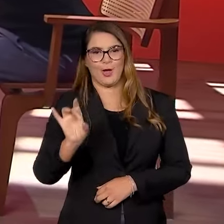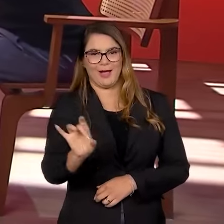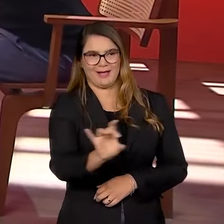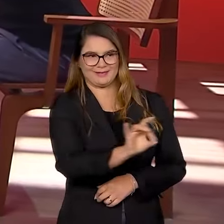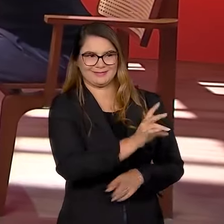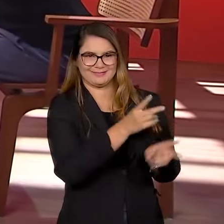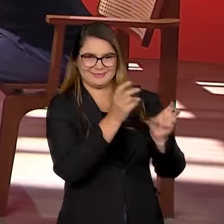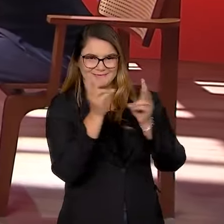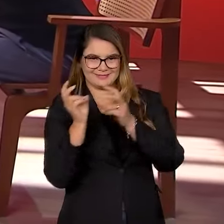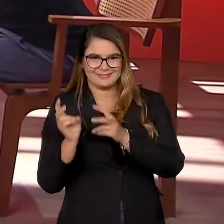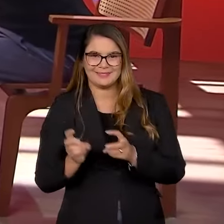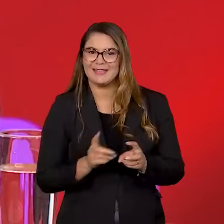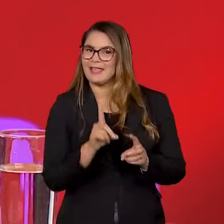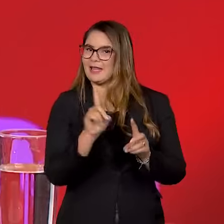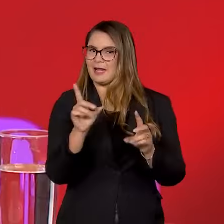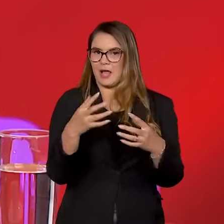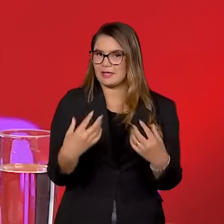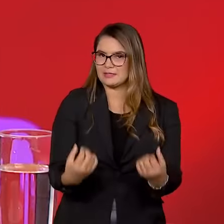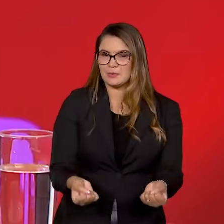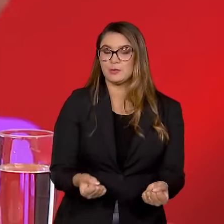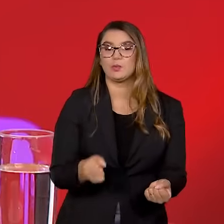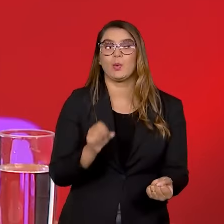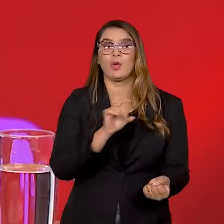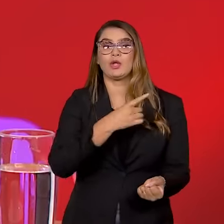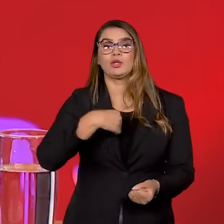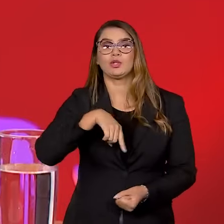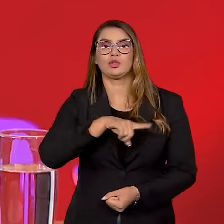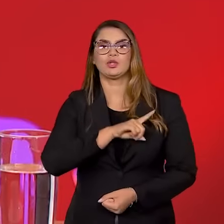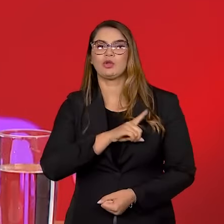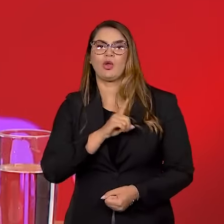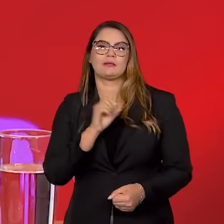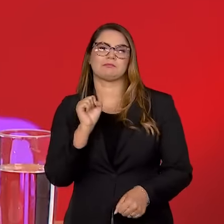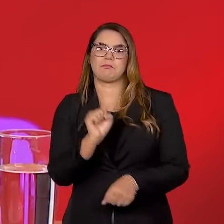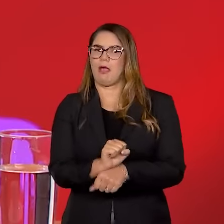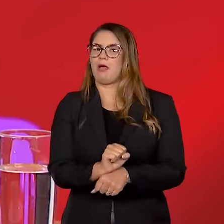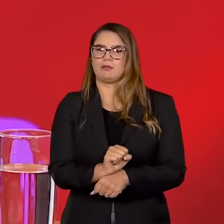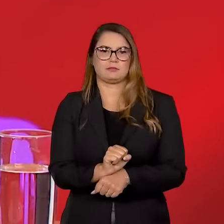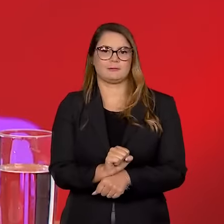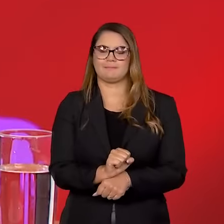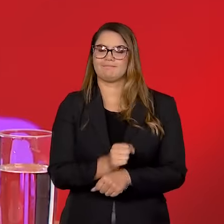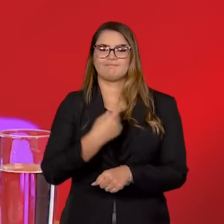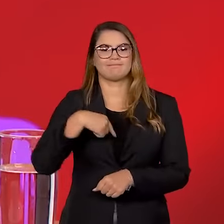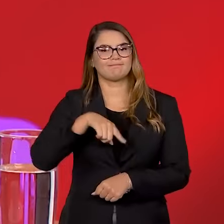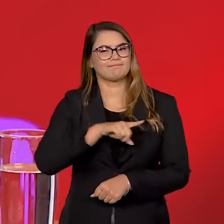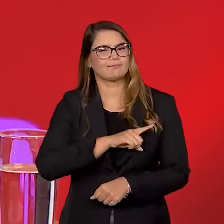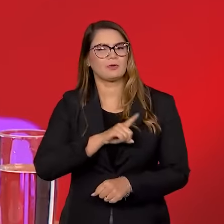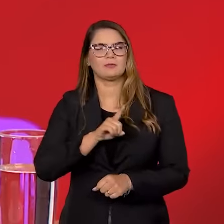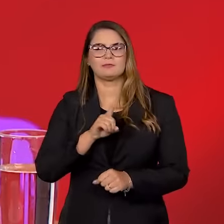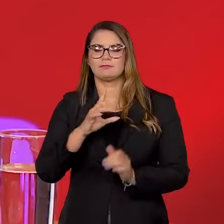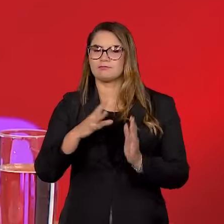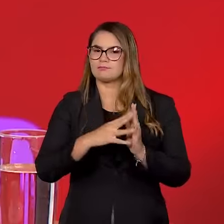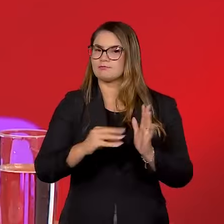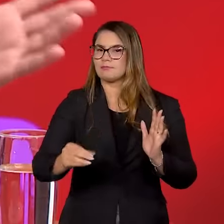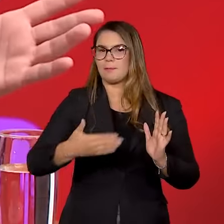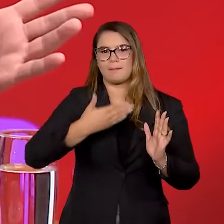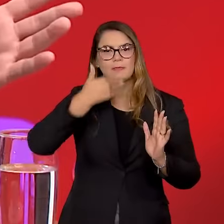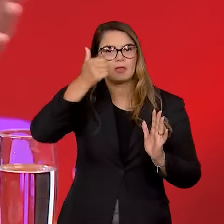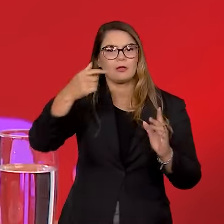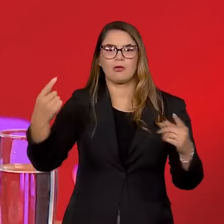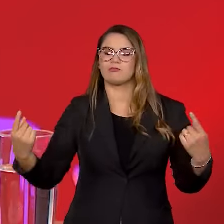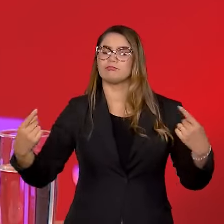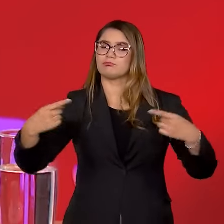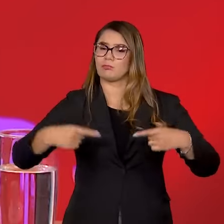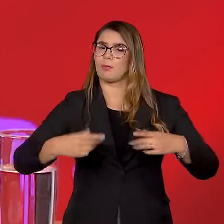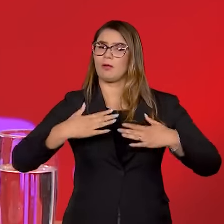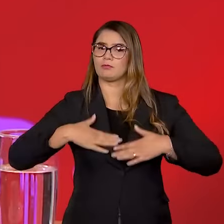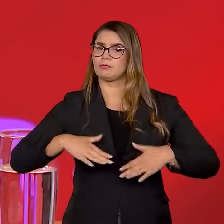que não permitiu, com um exemplo, que nenhum de nós sucumbisse, né? Nós sempre nos miramos, enfim, nos melhores exemplos e travamos o bom